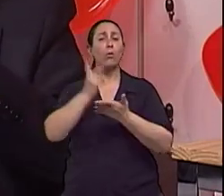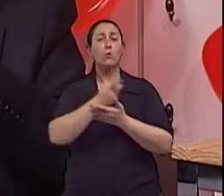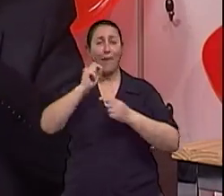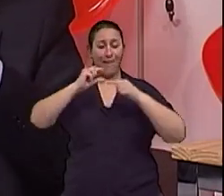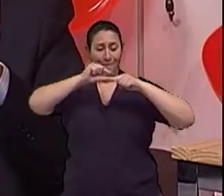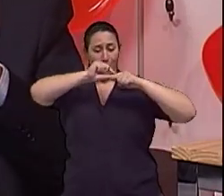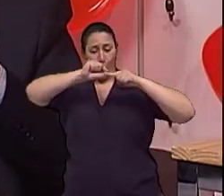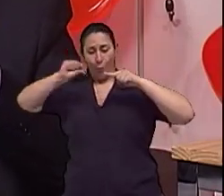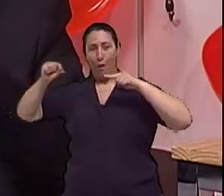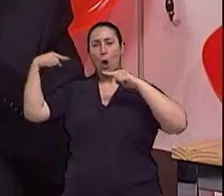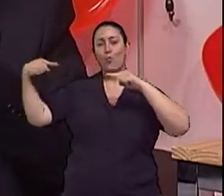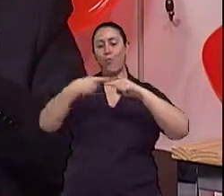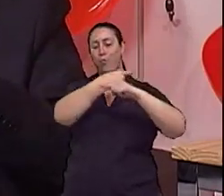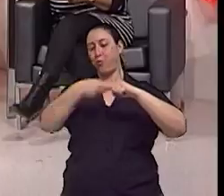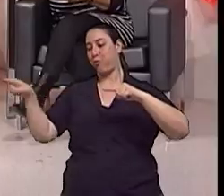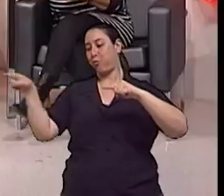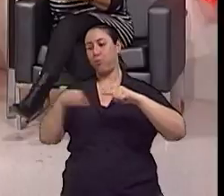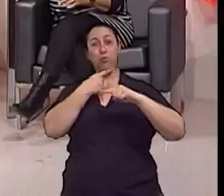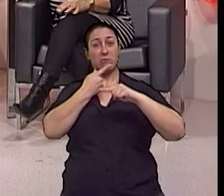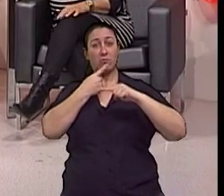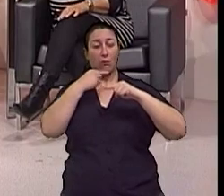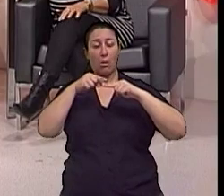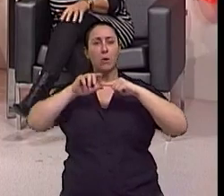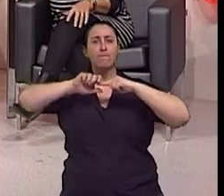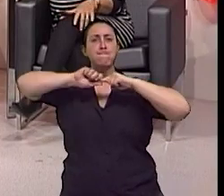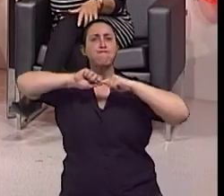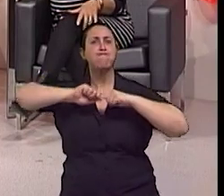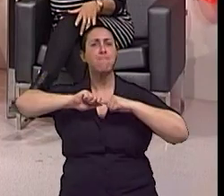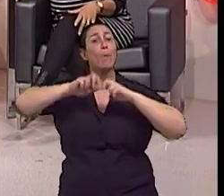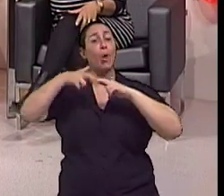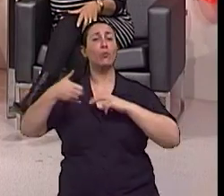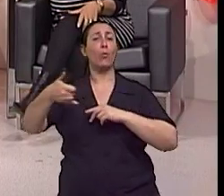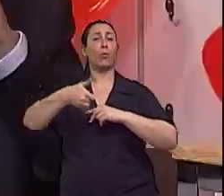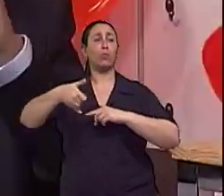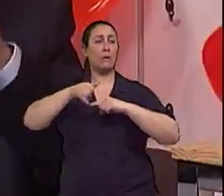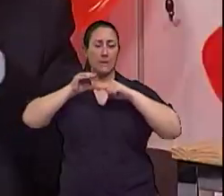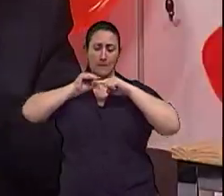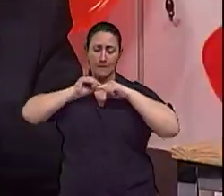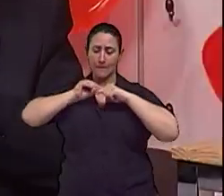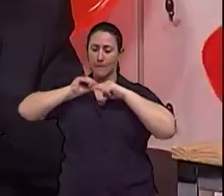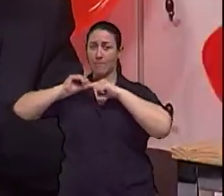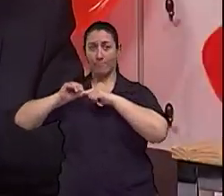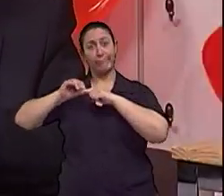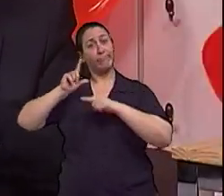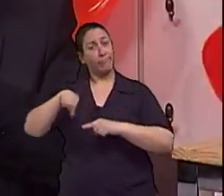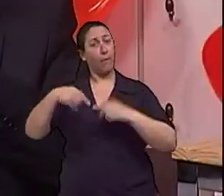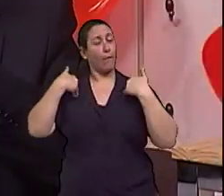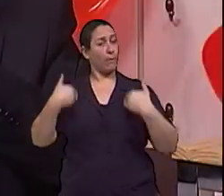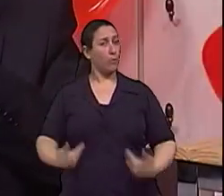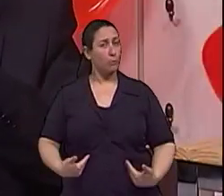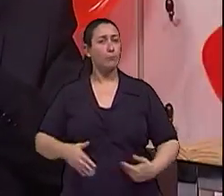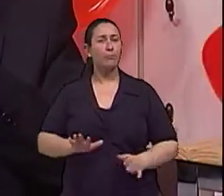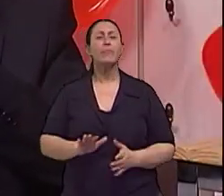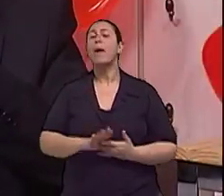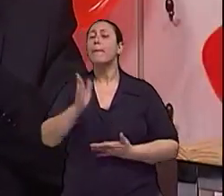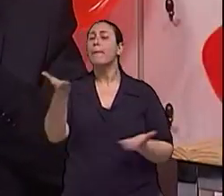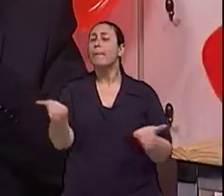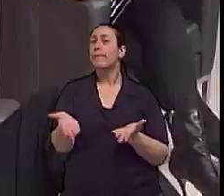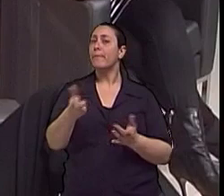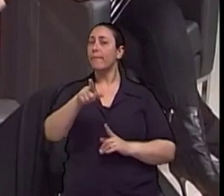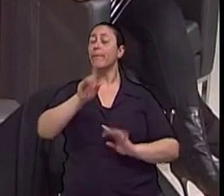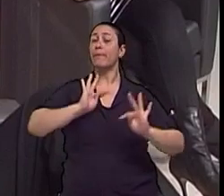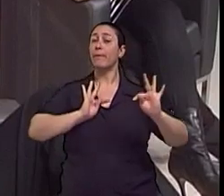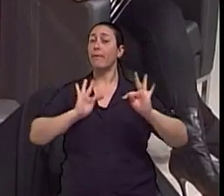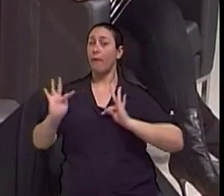Ah, ok. Tem uma gordura ao redor e isso vai aumentar a pressão, Claro, certeza. um cálculo físico. Tá. E o tratamento, agora